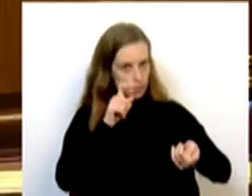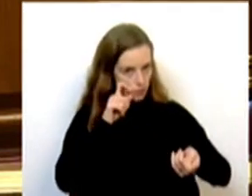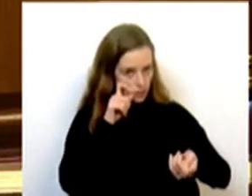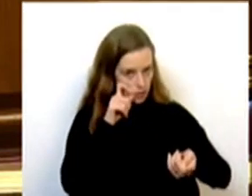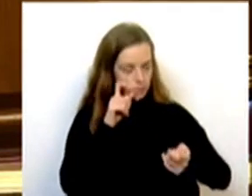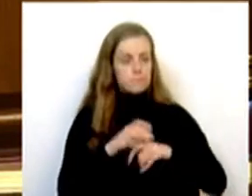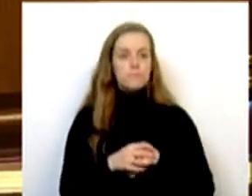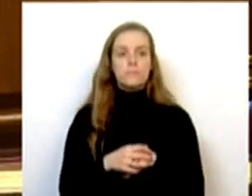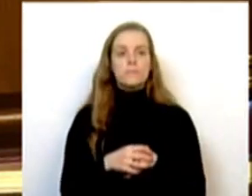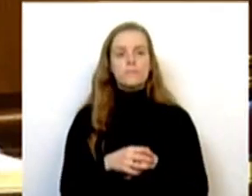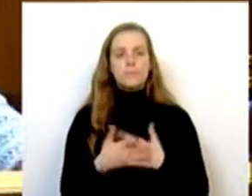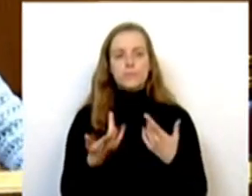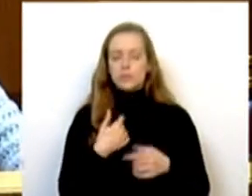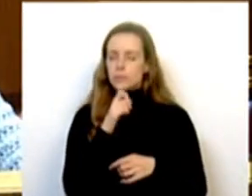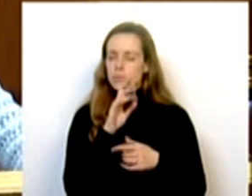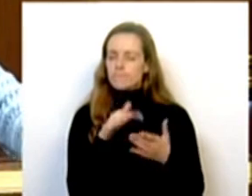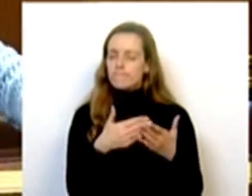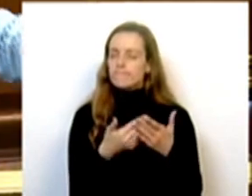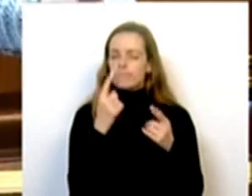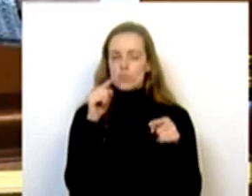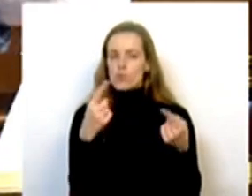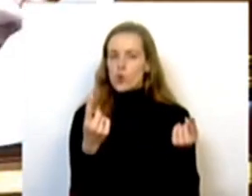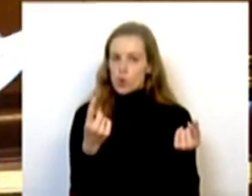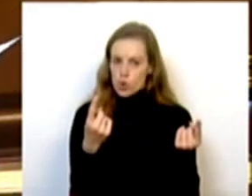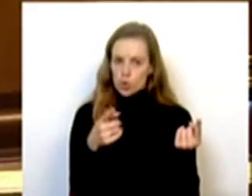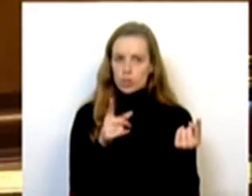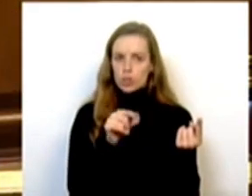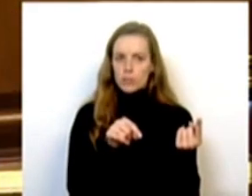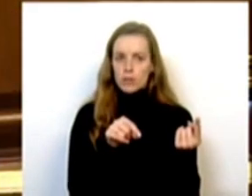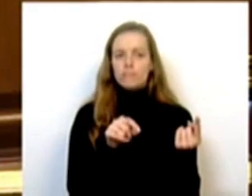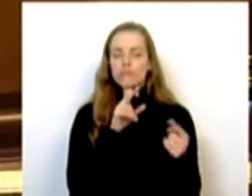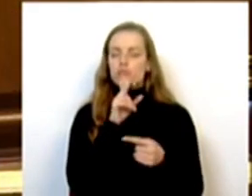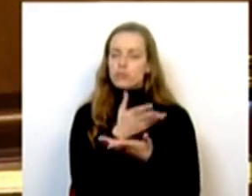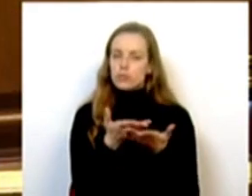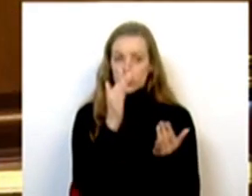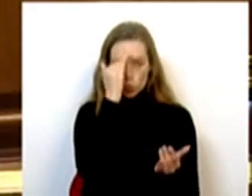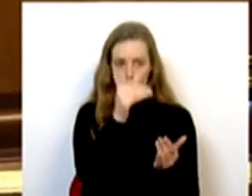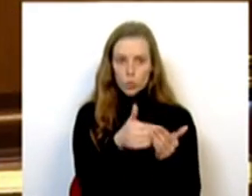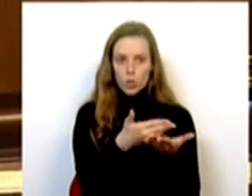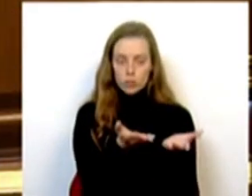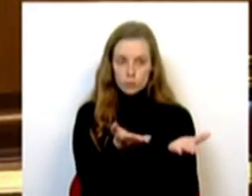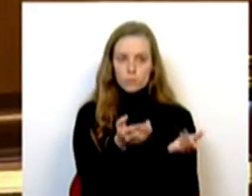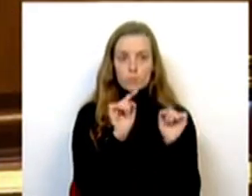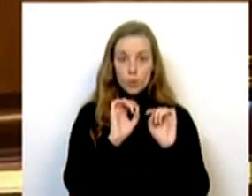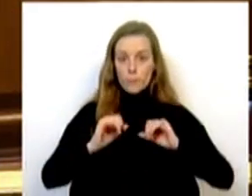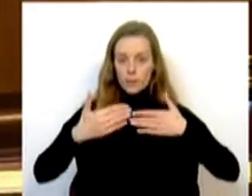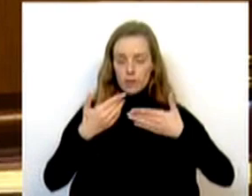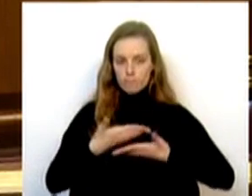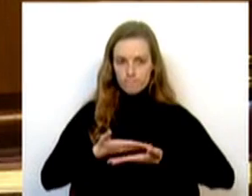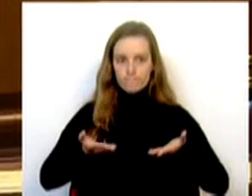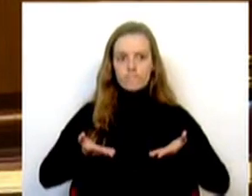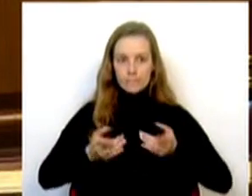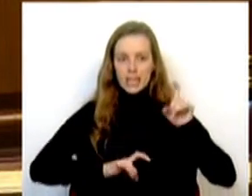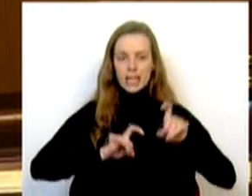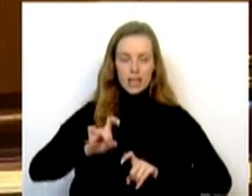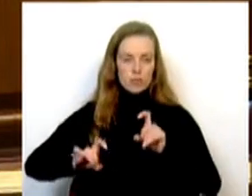Eu permitia-me mostrar e responder com resultados, e o primeiro é este. É um gráfico que